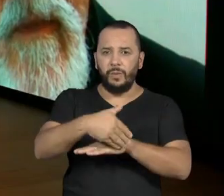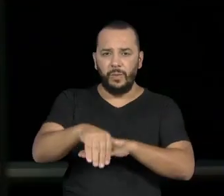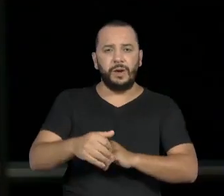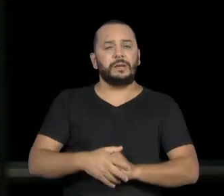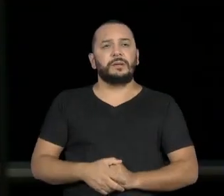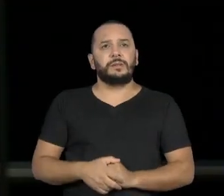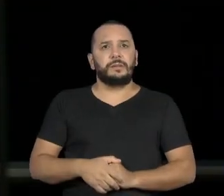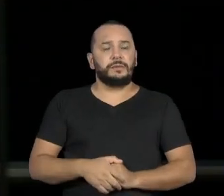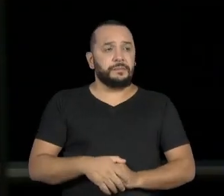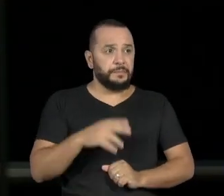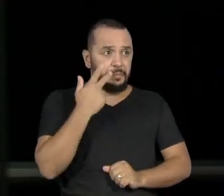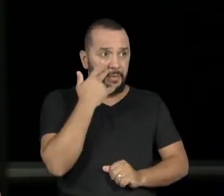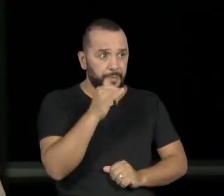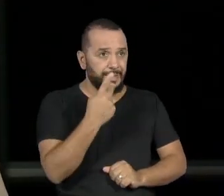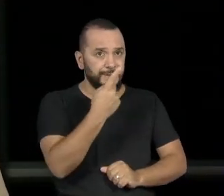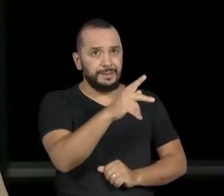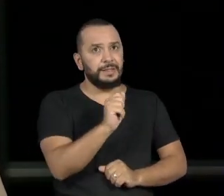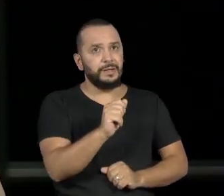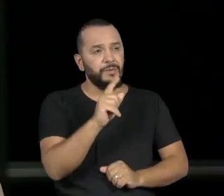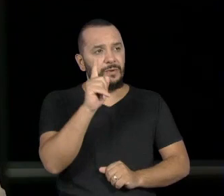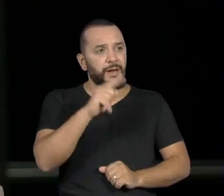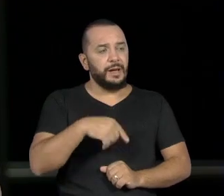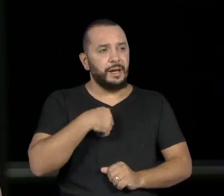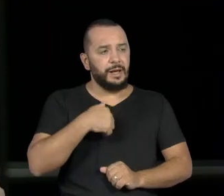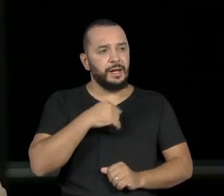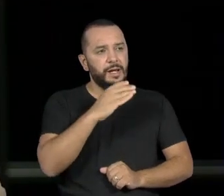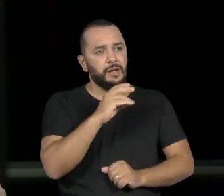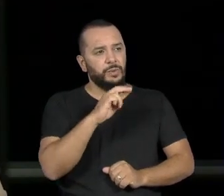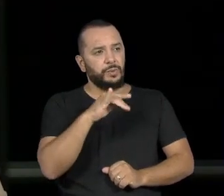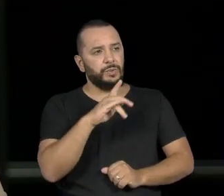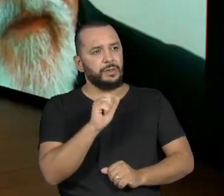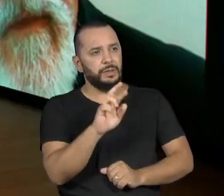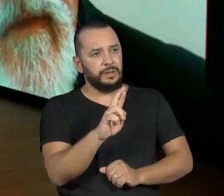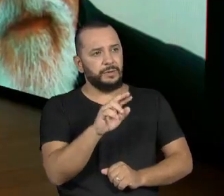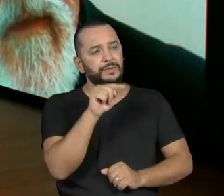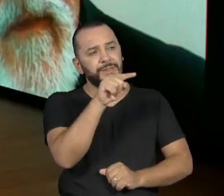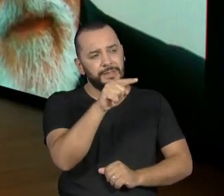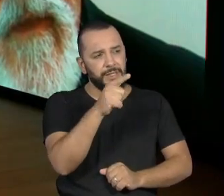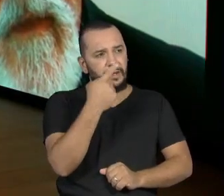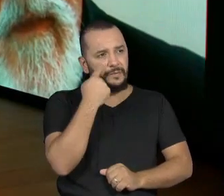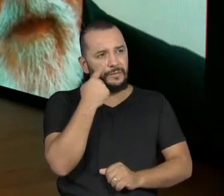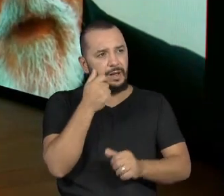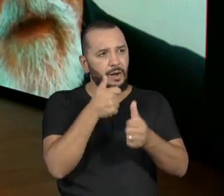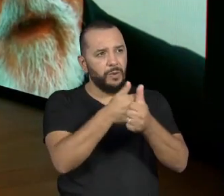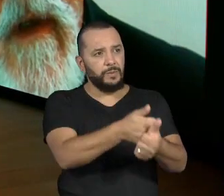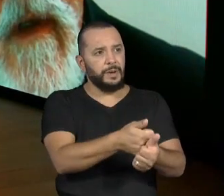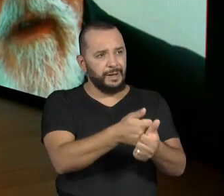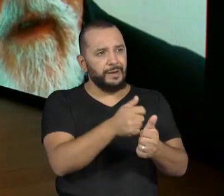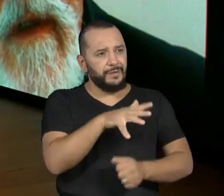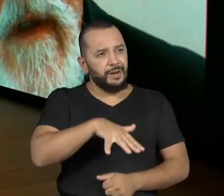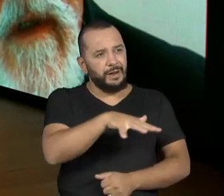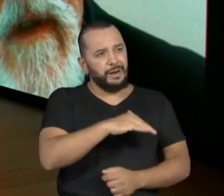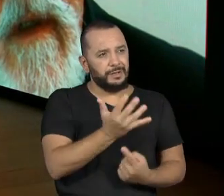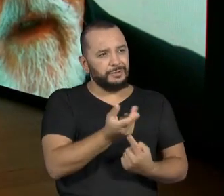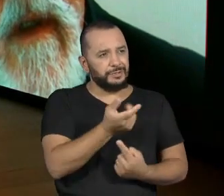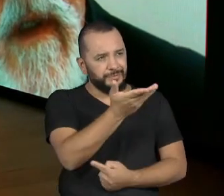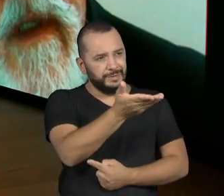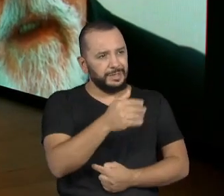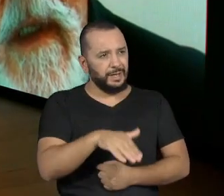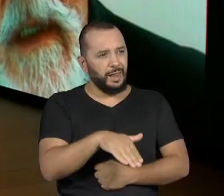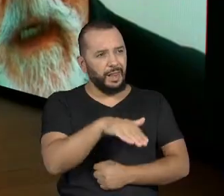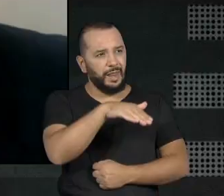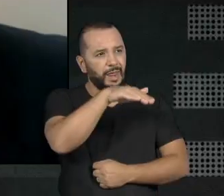E o seu pai era cruner, você falou. Você também acompanhava, então, um pouquinho. Já estava nesse meio artístico, né, Ney? Desde